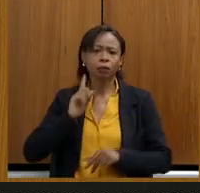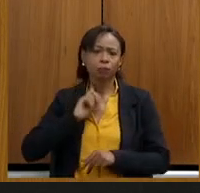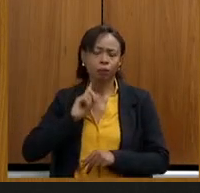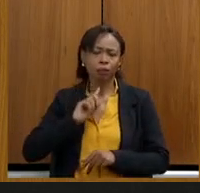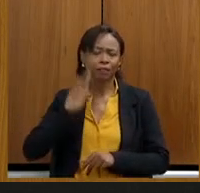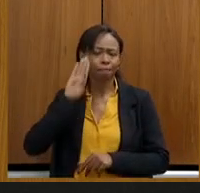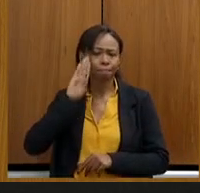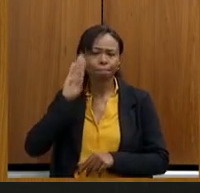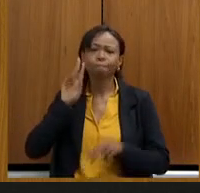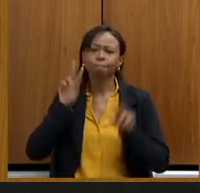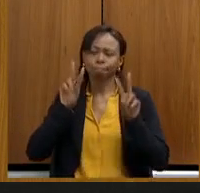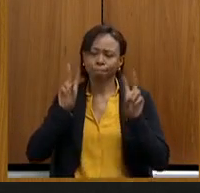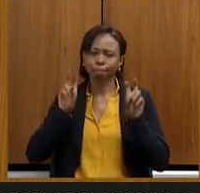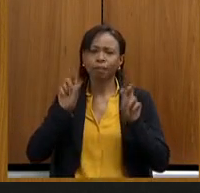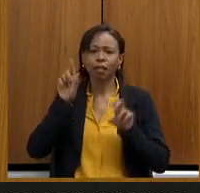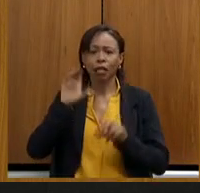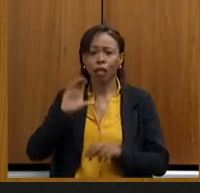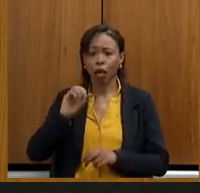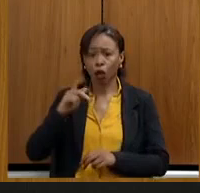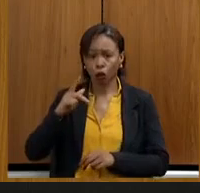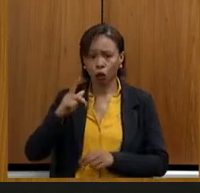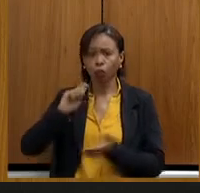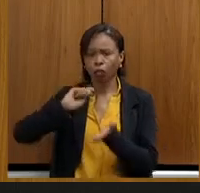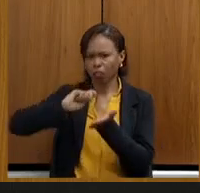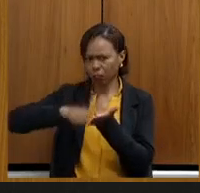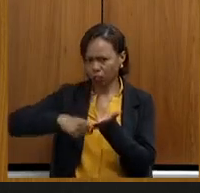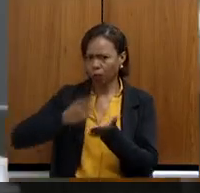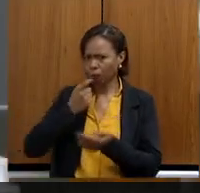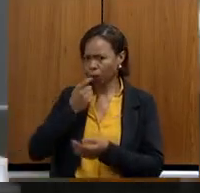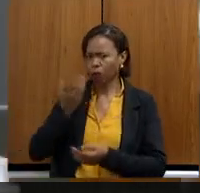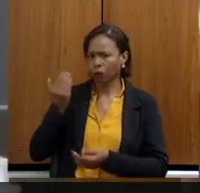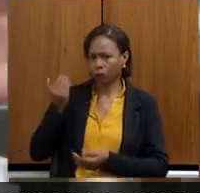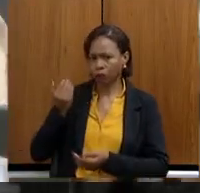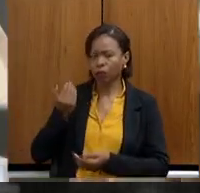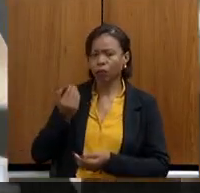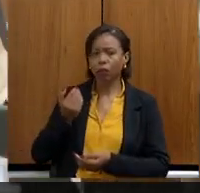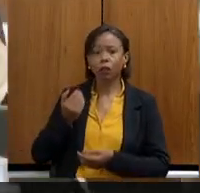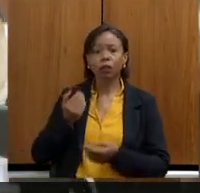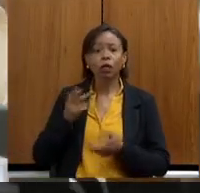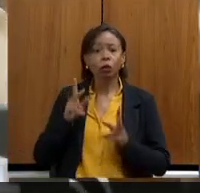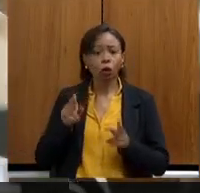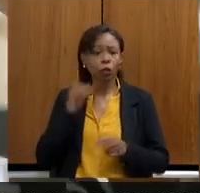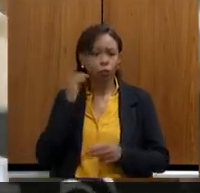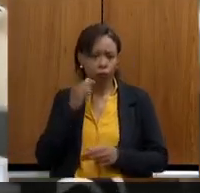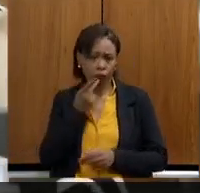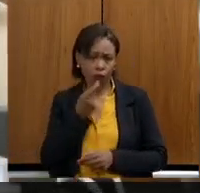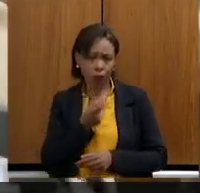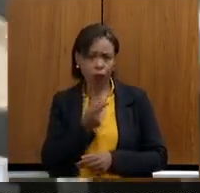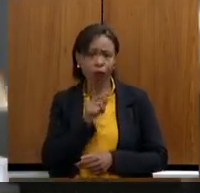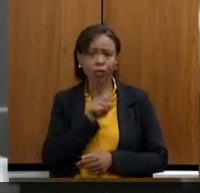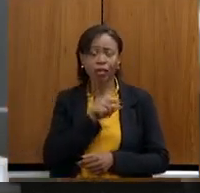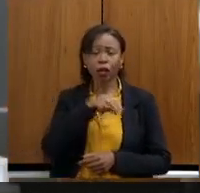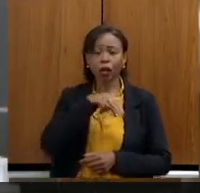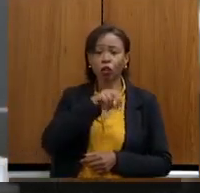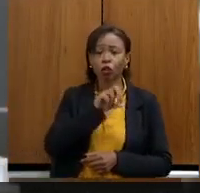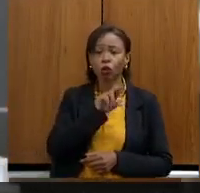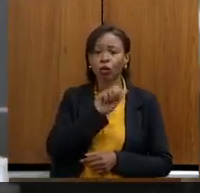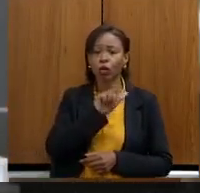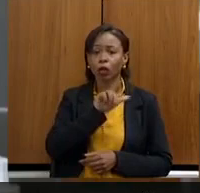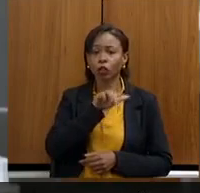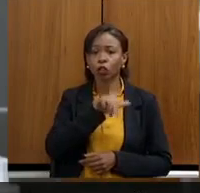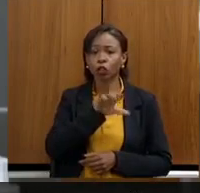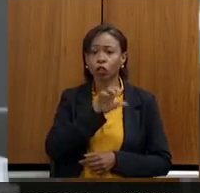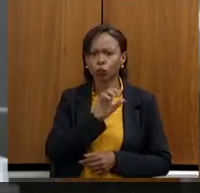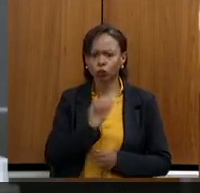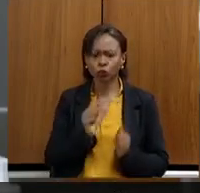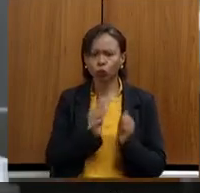assinamos lá na COP, e queria referenciar, o deputado Zé Reis mencionou, a participação do deputado Noraldino conosco foi